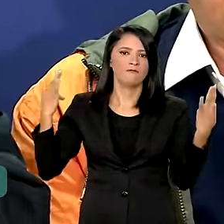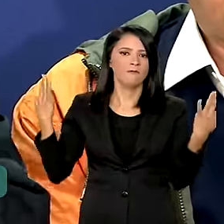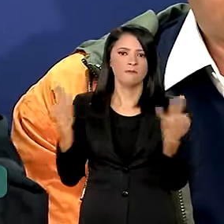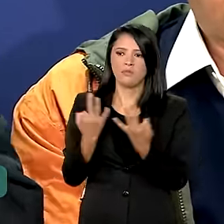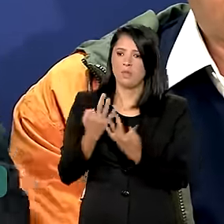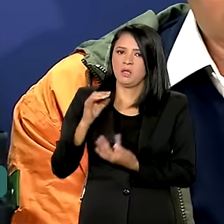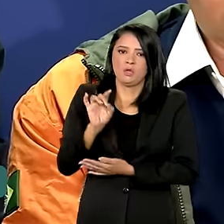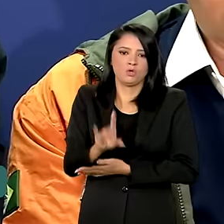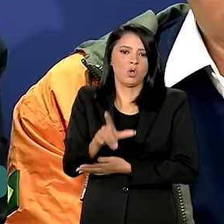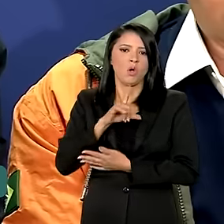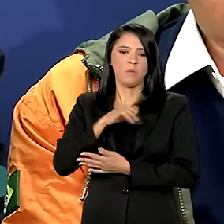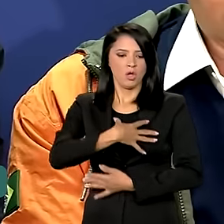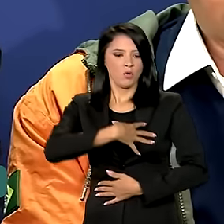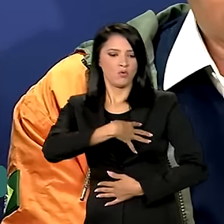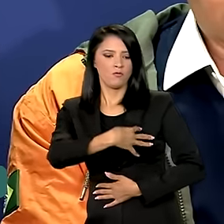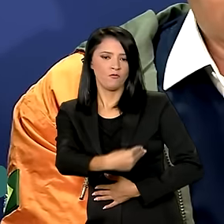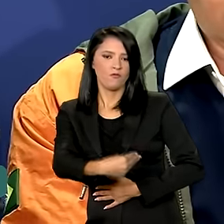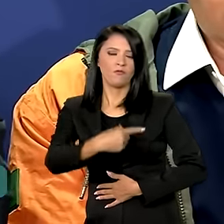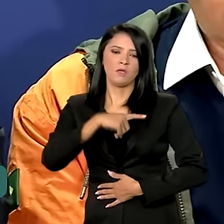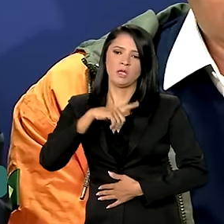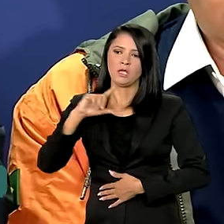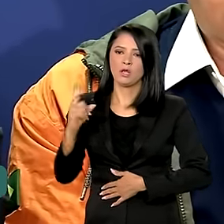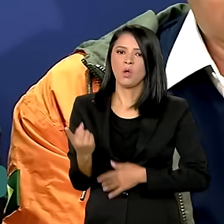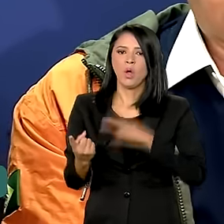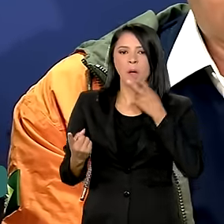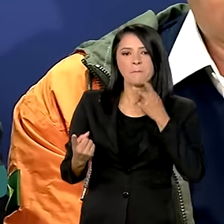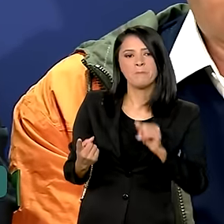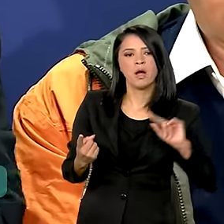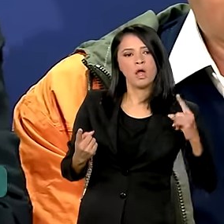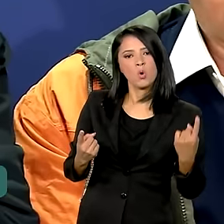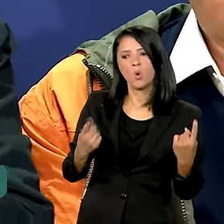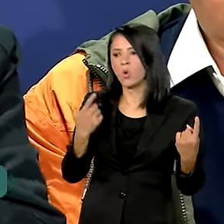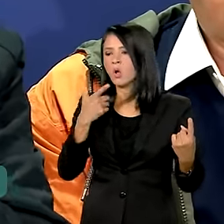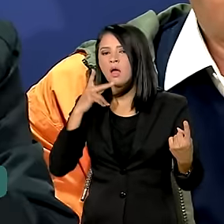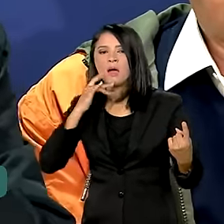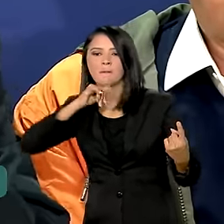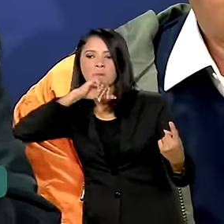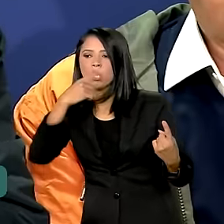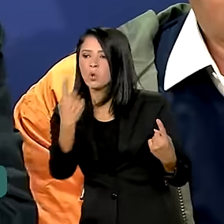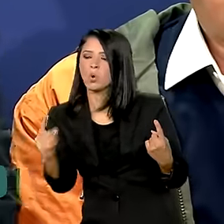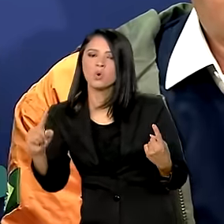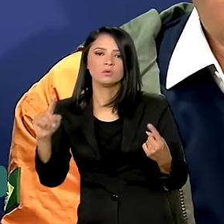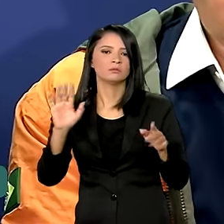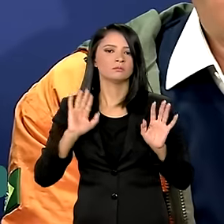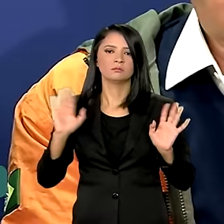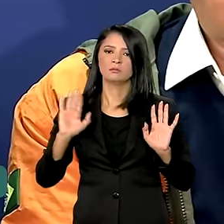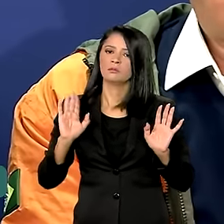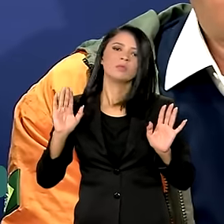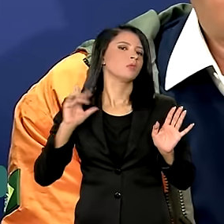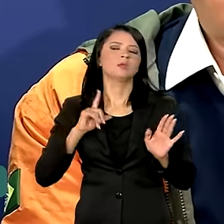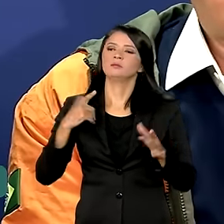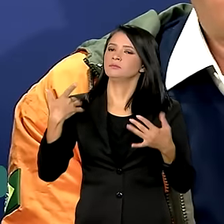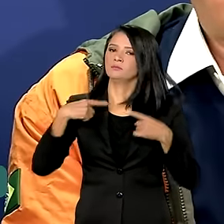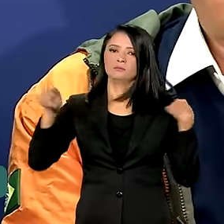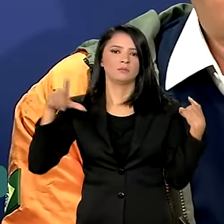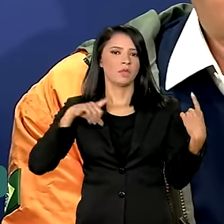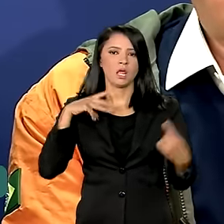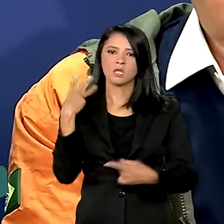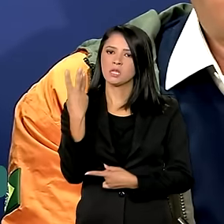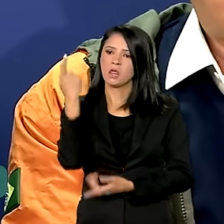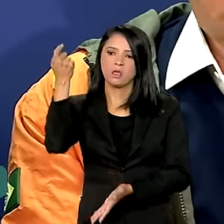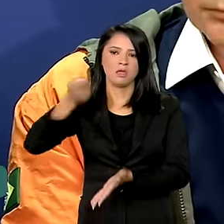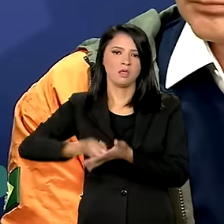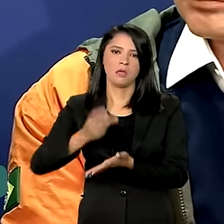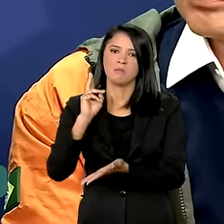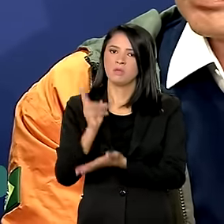mas o filho cadastrou como um, o pai cadastrou como outro, a mãe cadastrou como outro, não faz jus a três benefícios